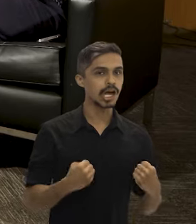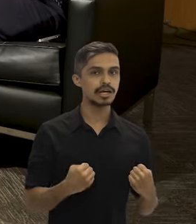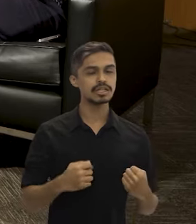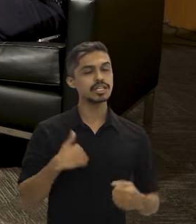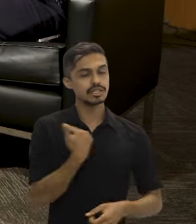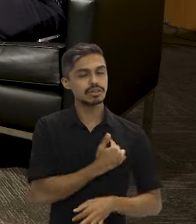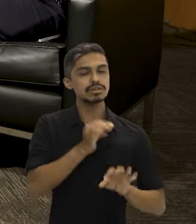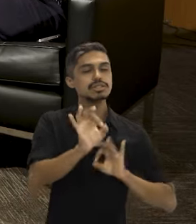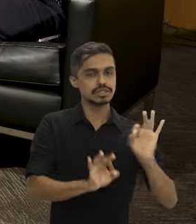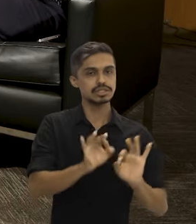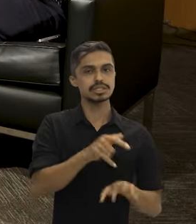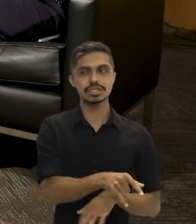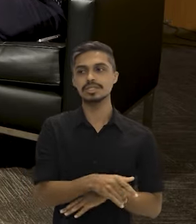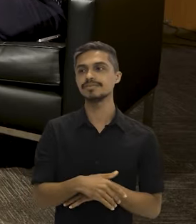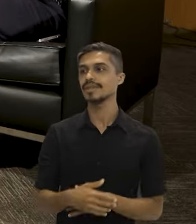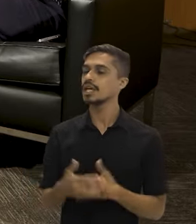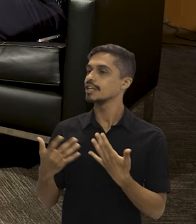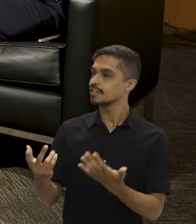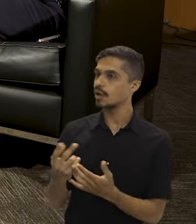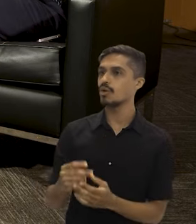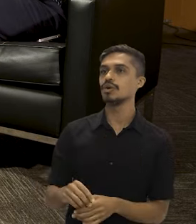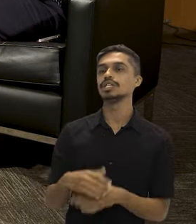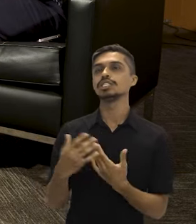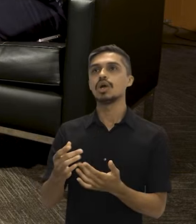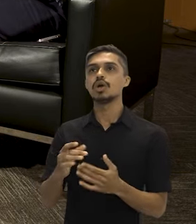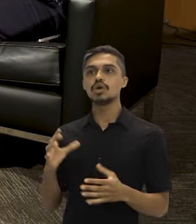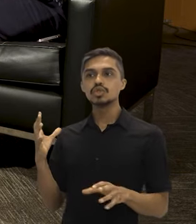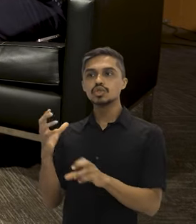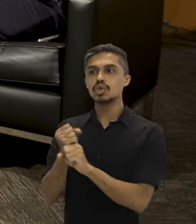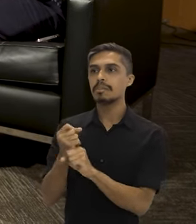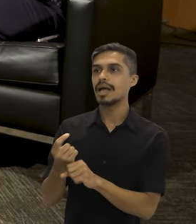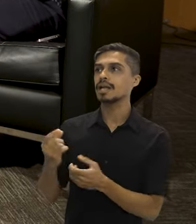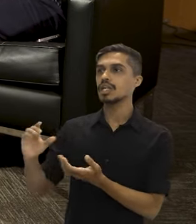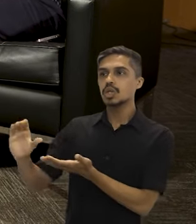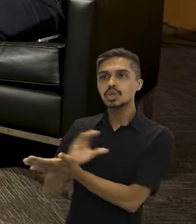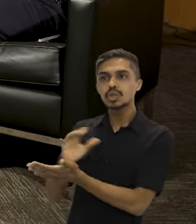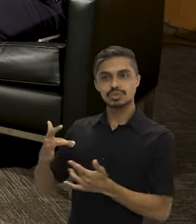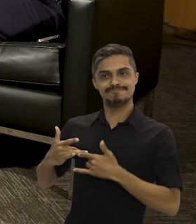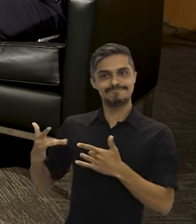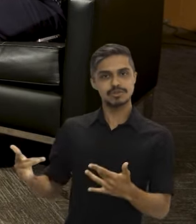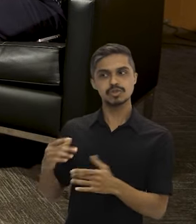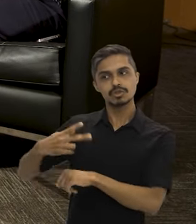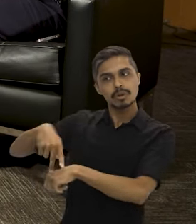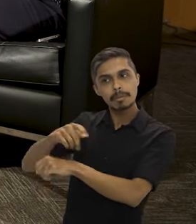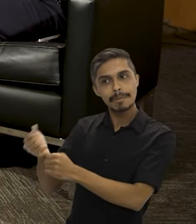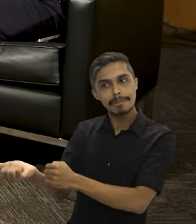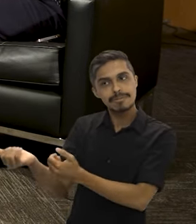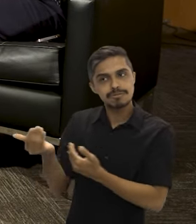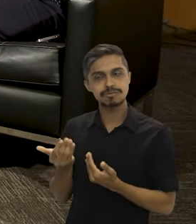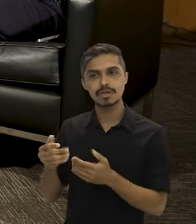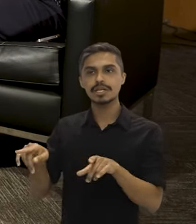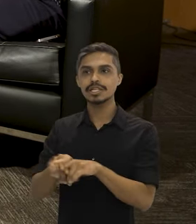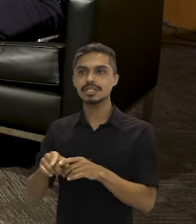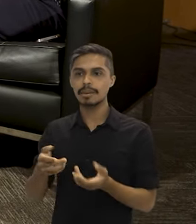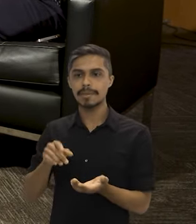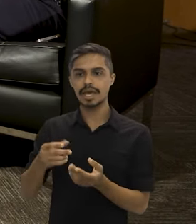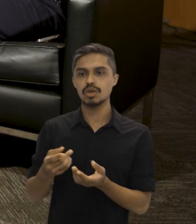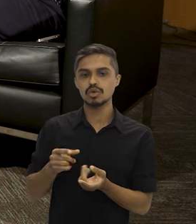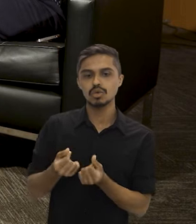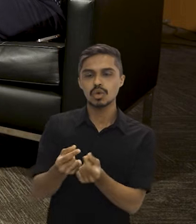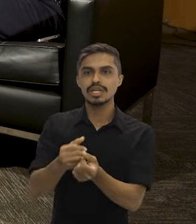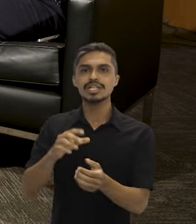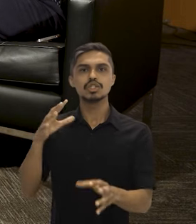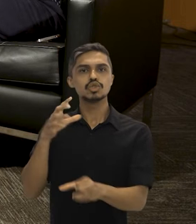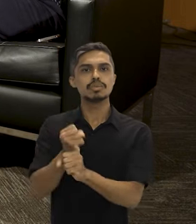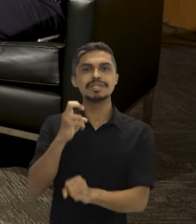a gente está se organizando. E aí, somado às doações que já recebemos, mais os rendimentos financeiros, o fundo